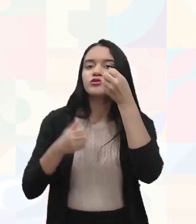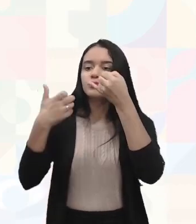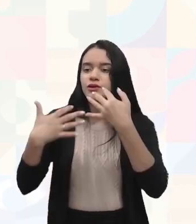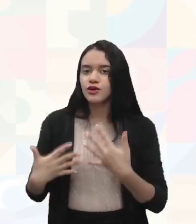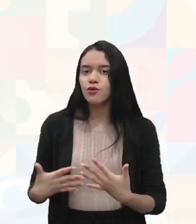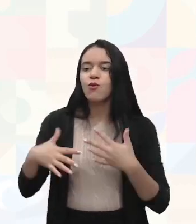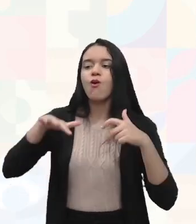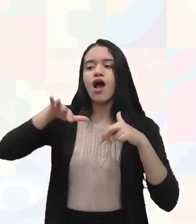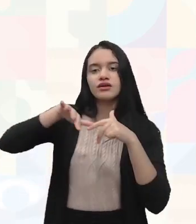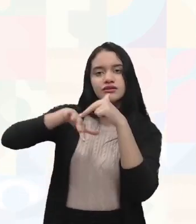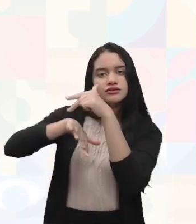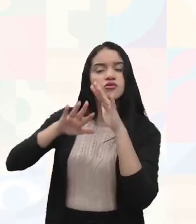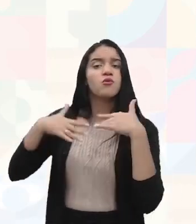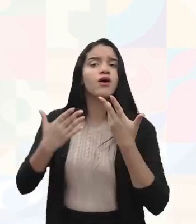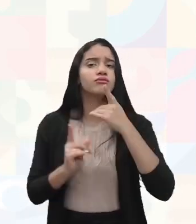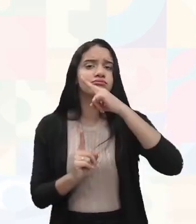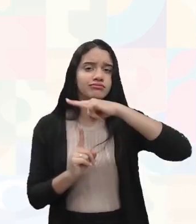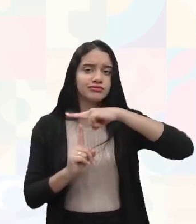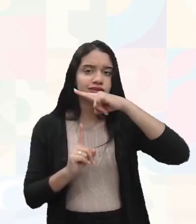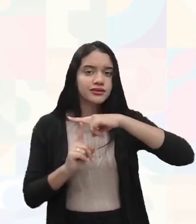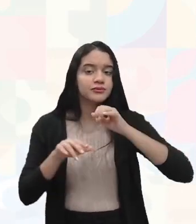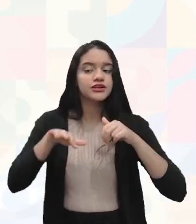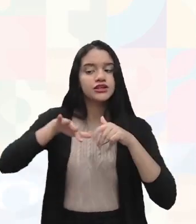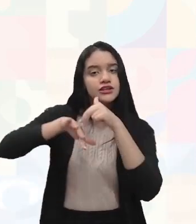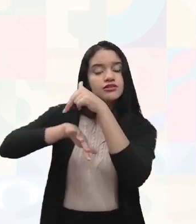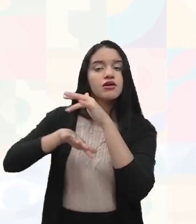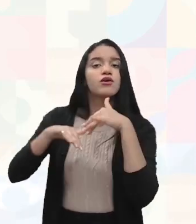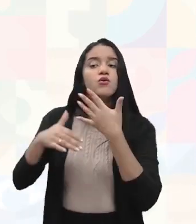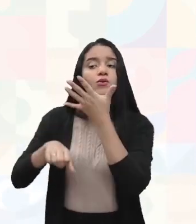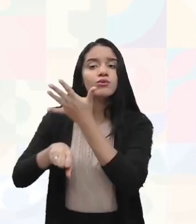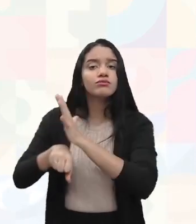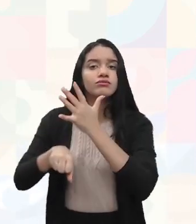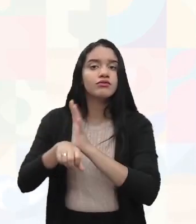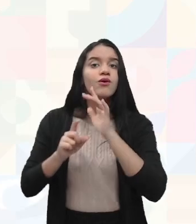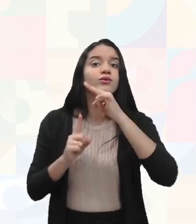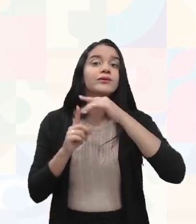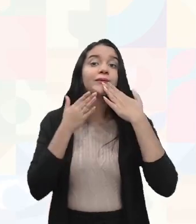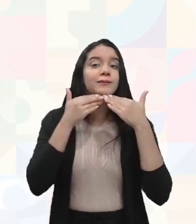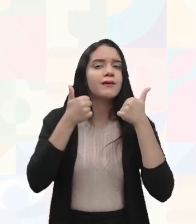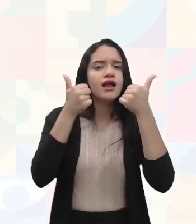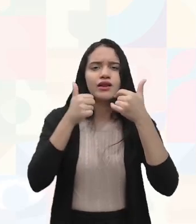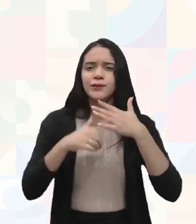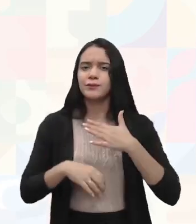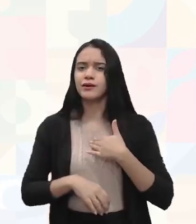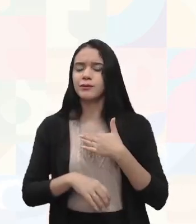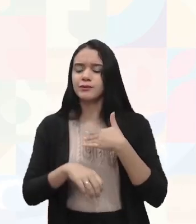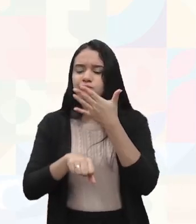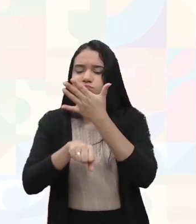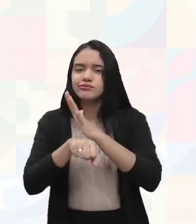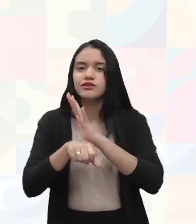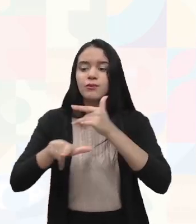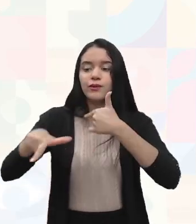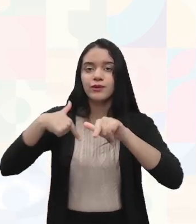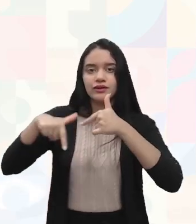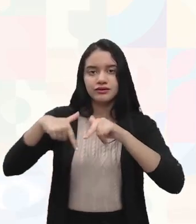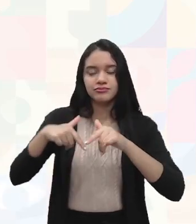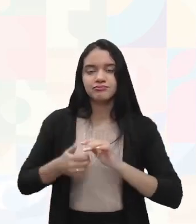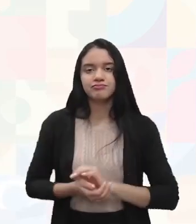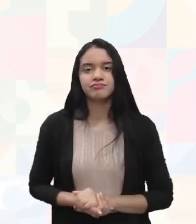escadas, os tipos de escadas. Aquela atividade que eu vou exercer, qual o tipo de escada melhor para fazer aquele serviço ali? Pronto.